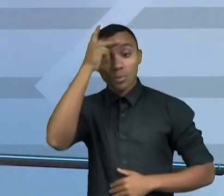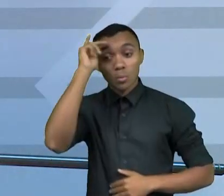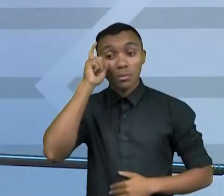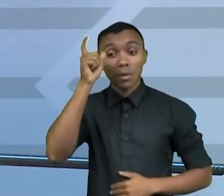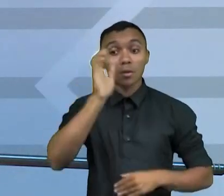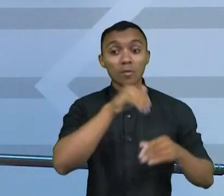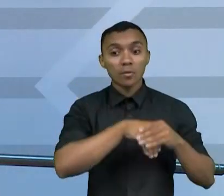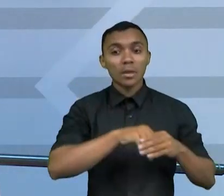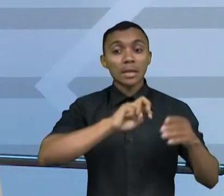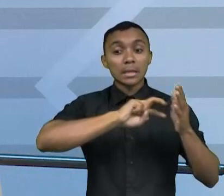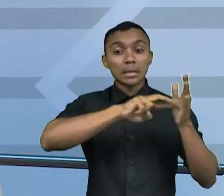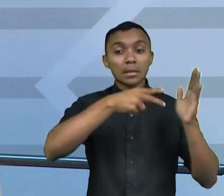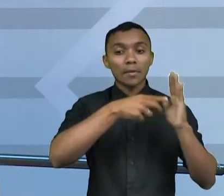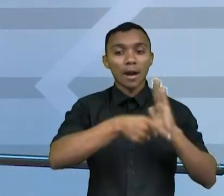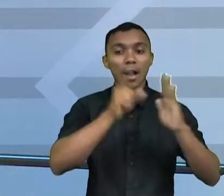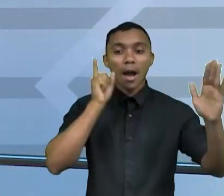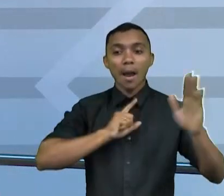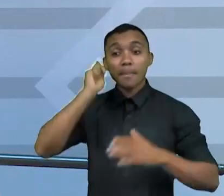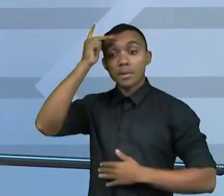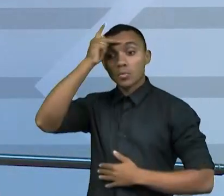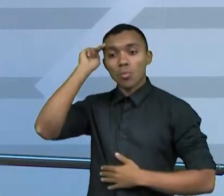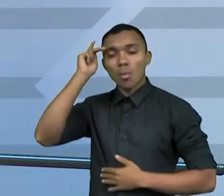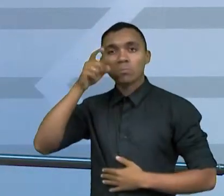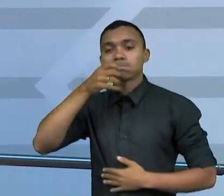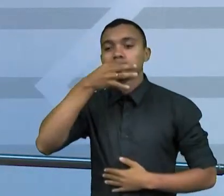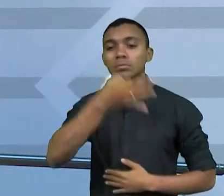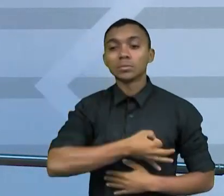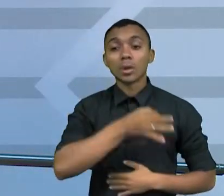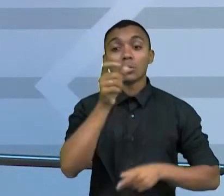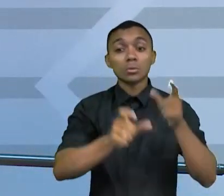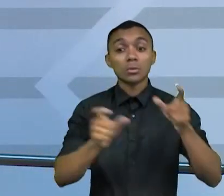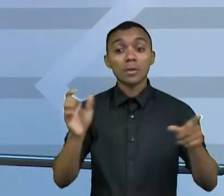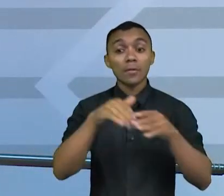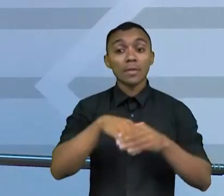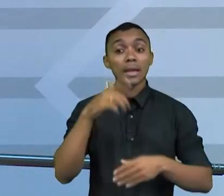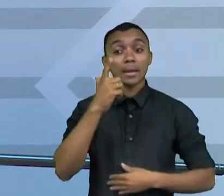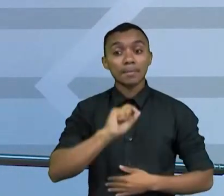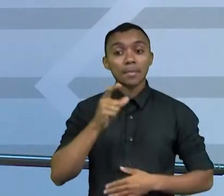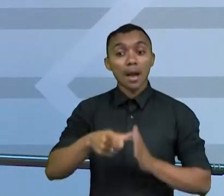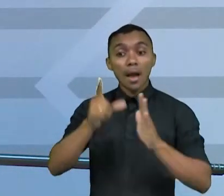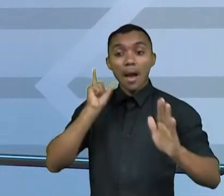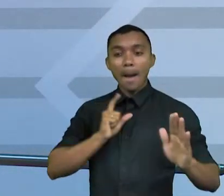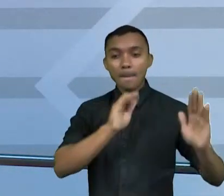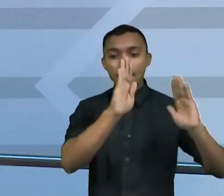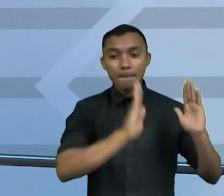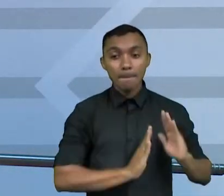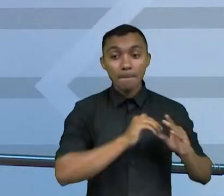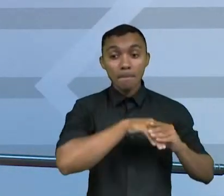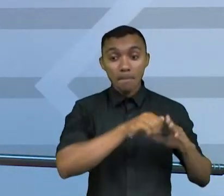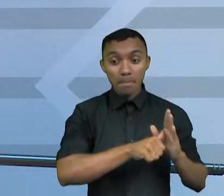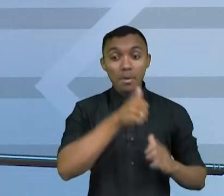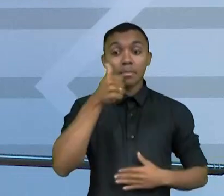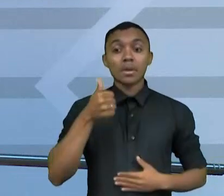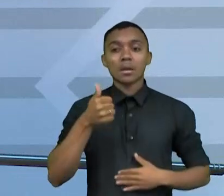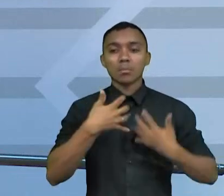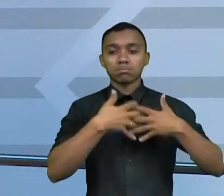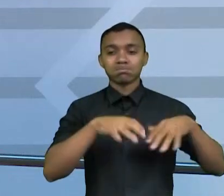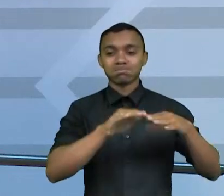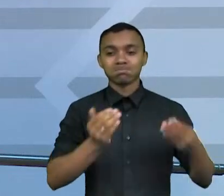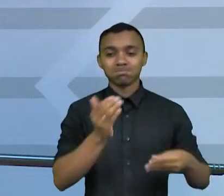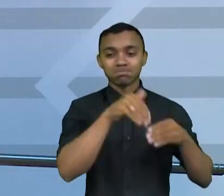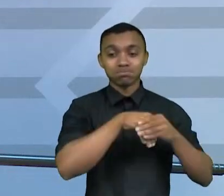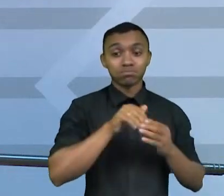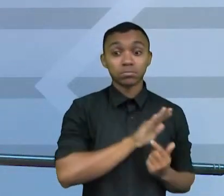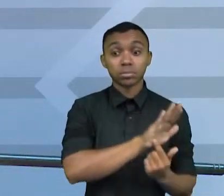antes mesmo deles irem às urnas. Na eleição de primeiro turno, os resultados das urnas apontaram